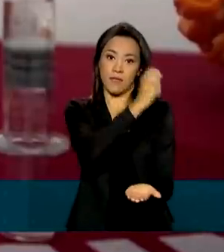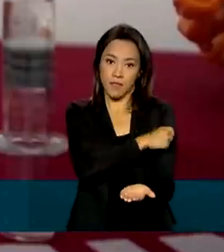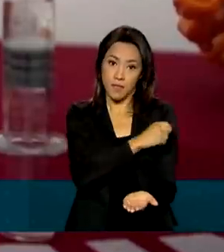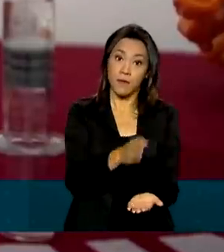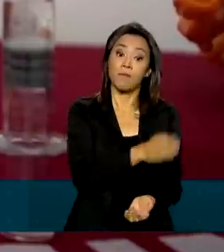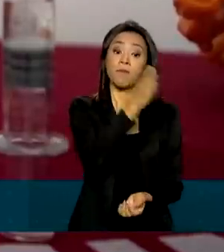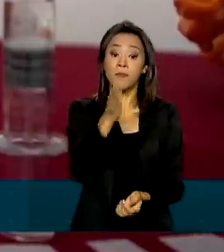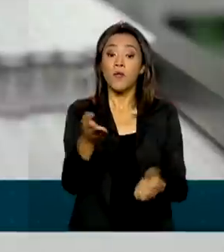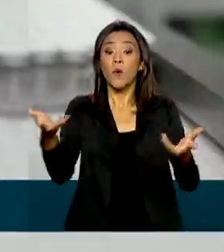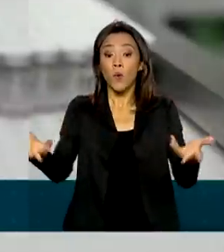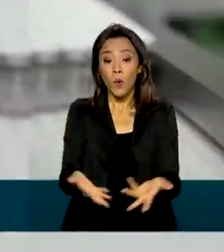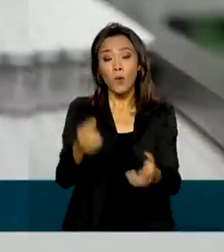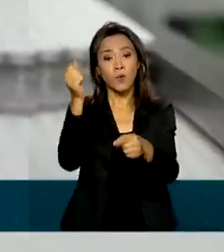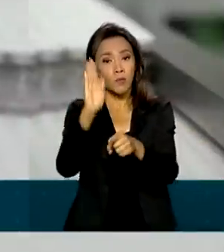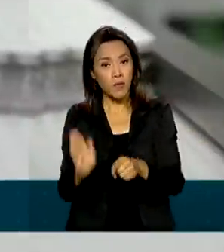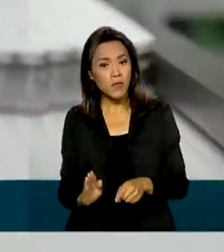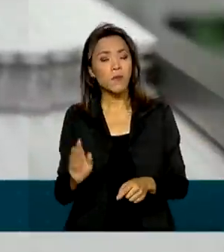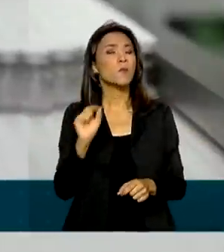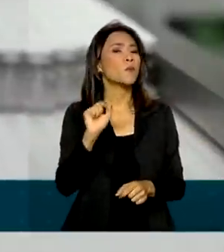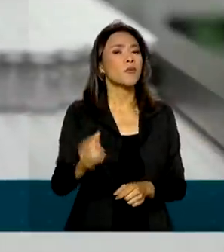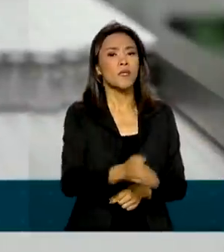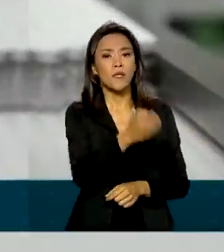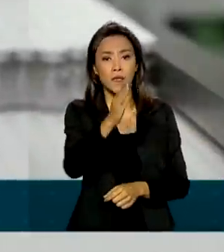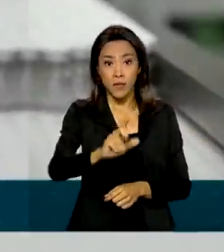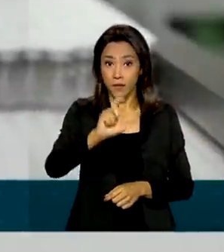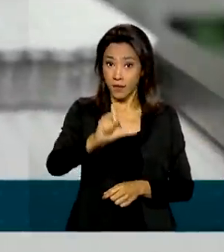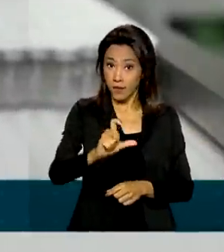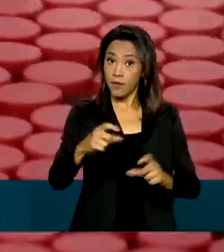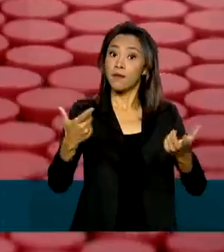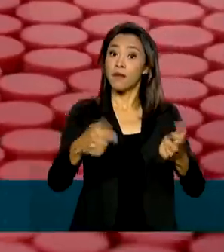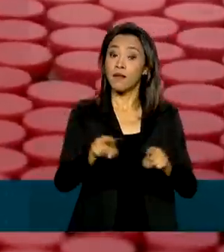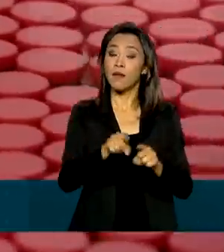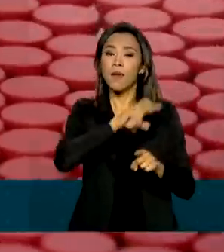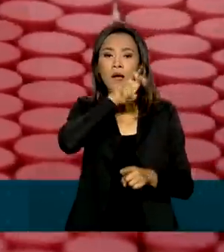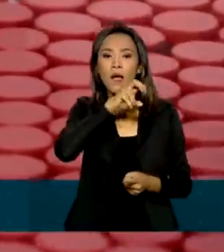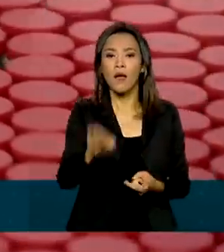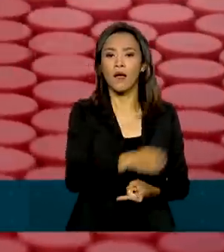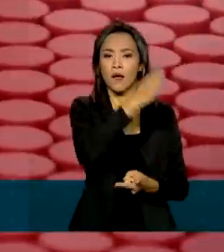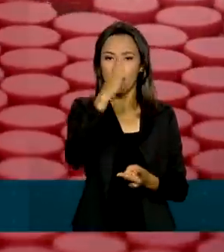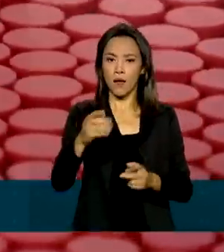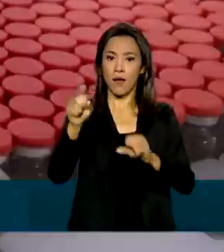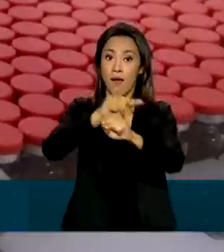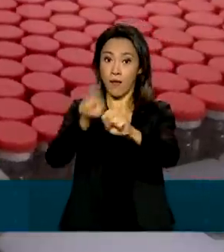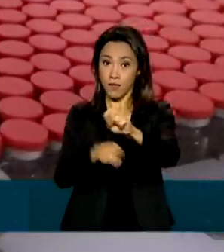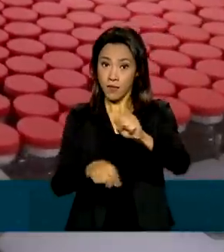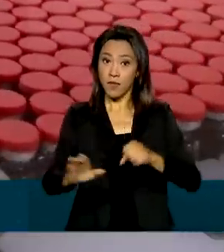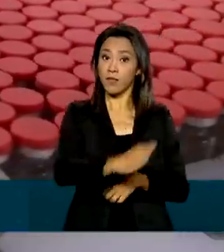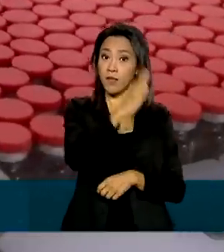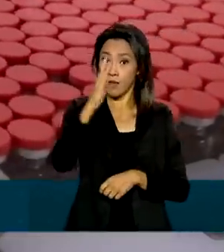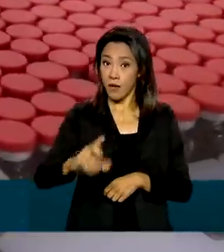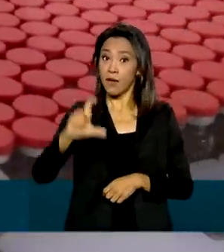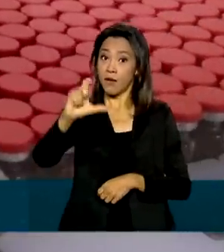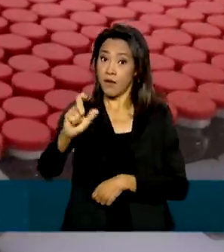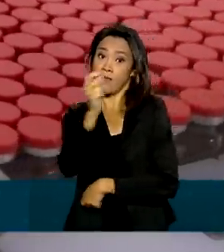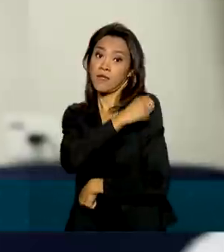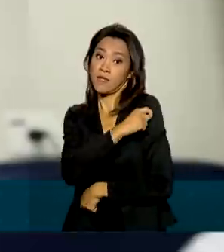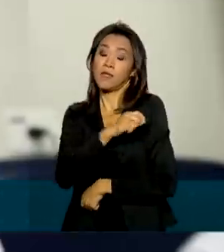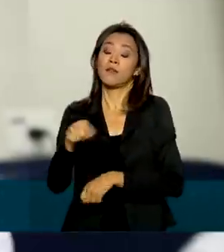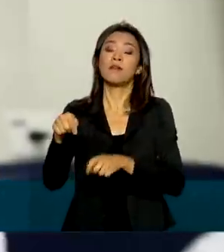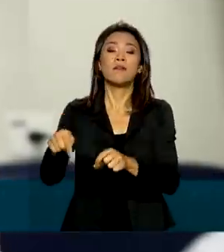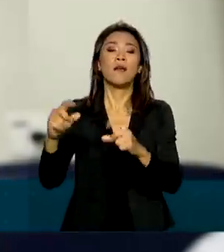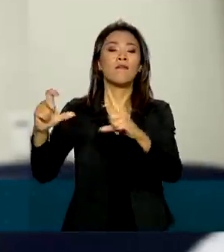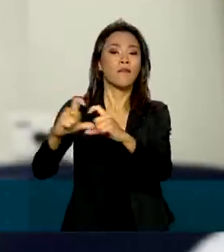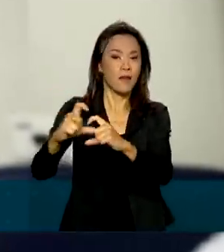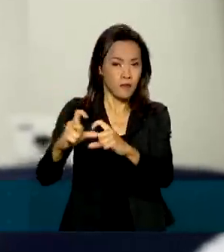aplicados hoje no Brasil os imunizantes da Coronavac, AstraZeneca e Pfizer. A previsão do Ministério da